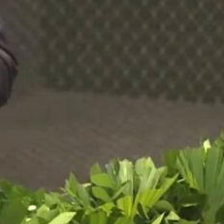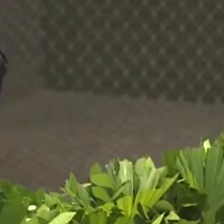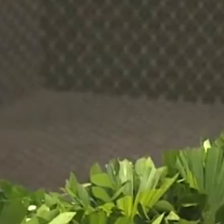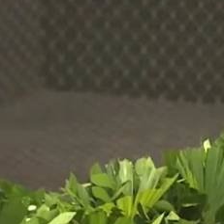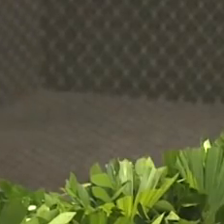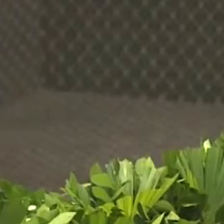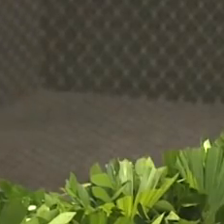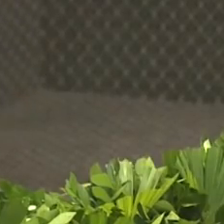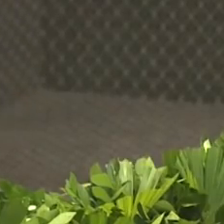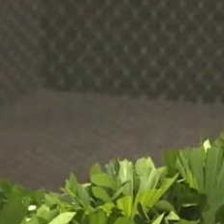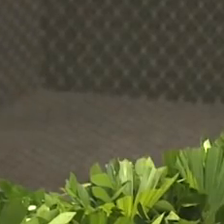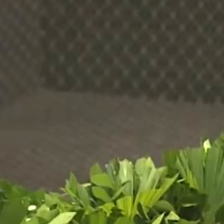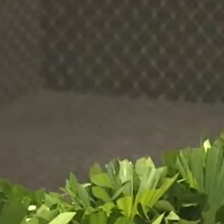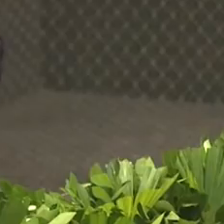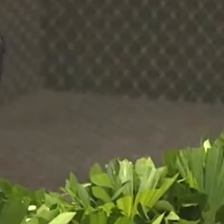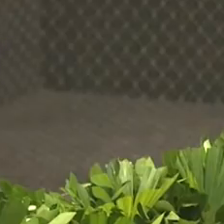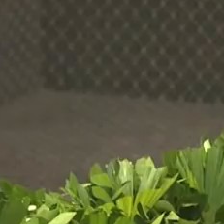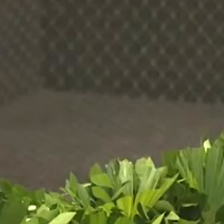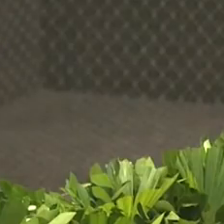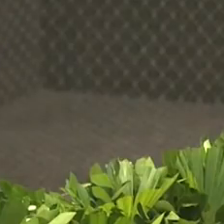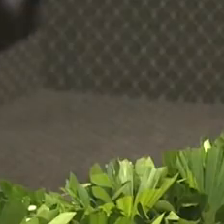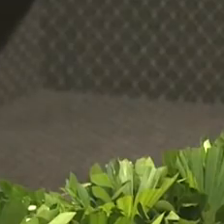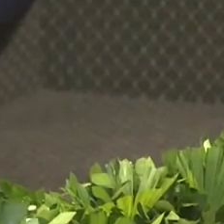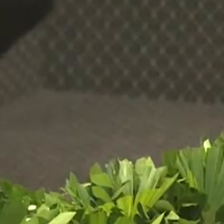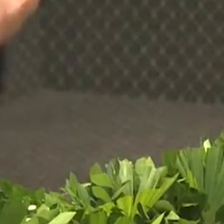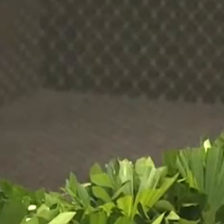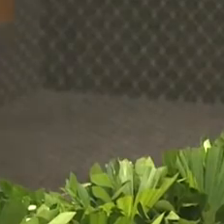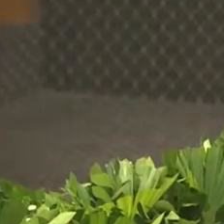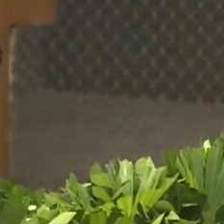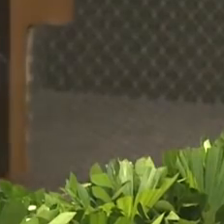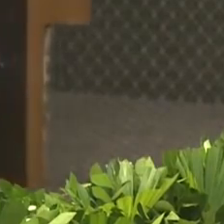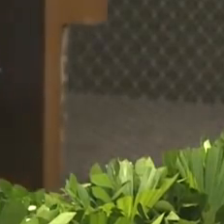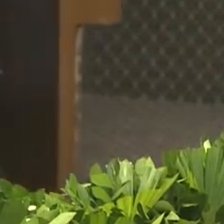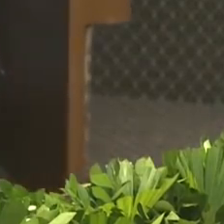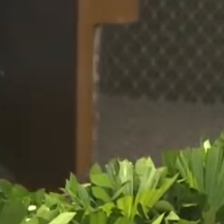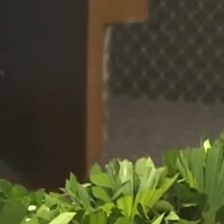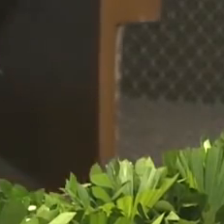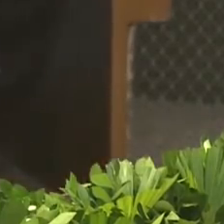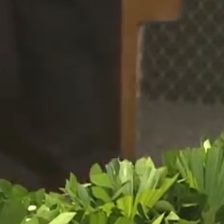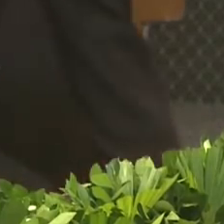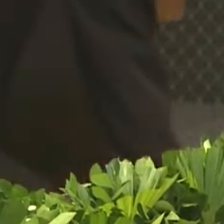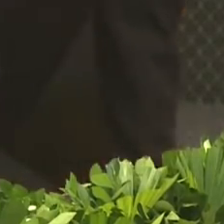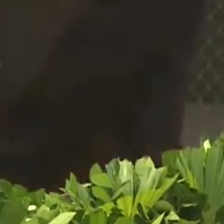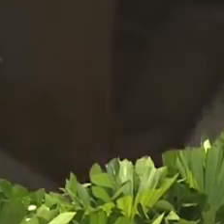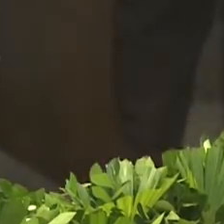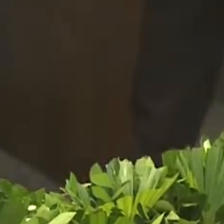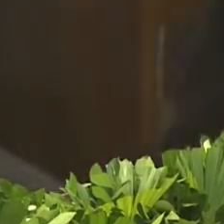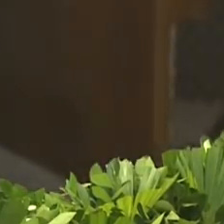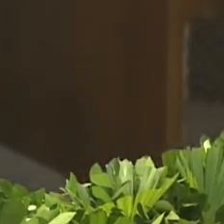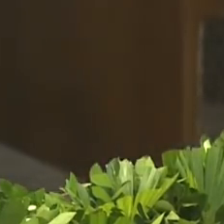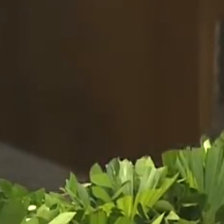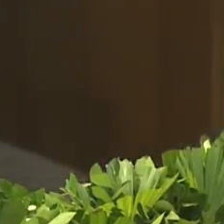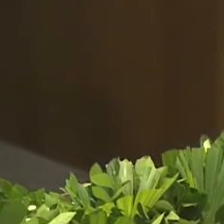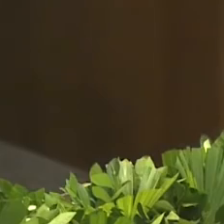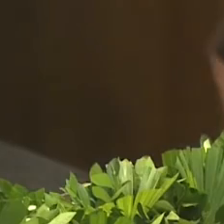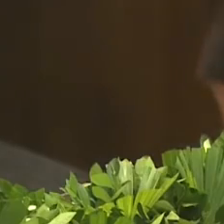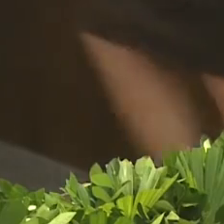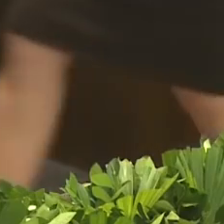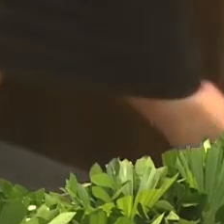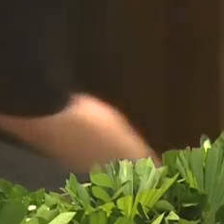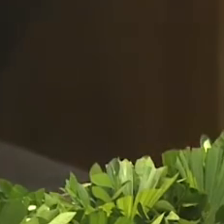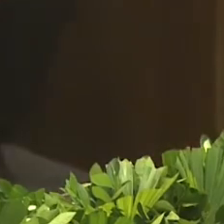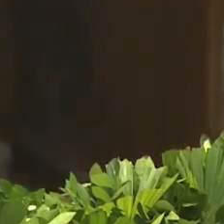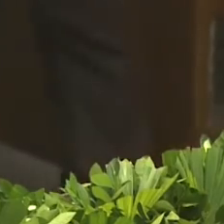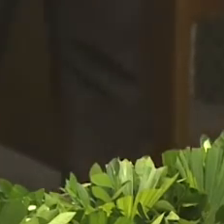tantas dificuldades, de tantos obstáculos, da obtenção de tantas vitórias, a celebração de tantas conquistas, que